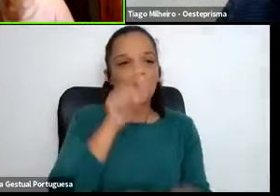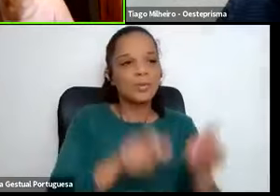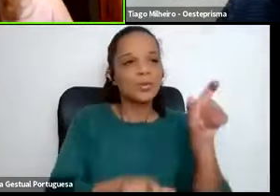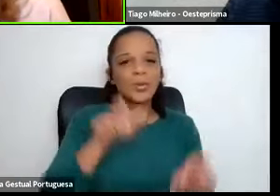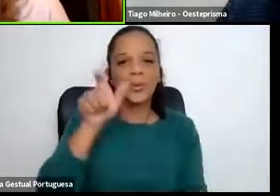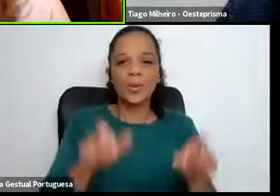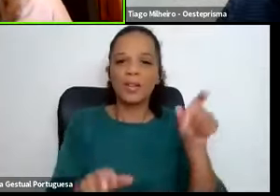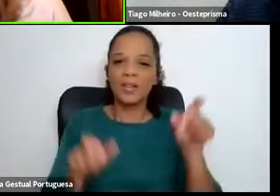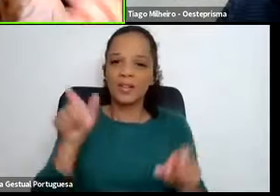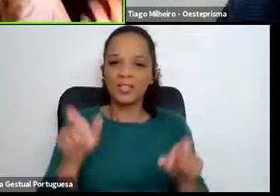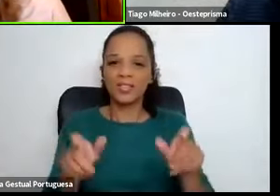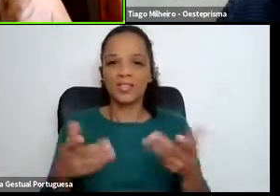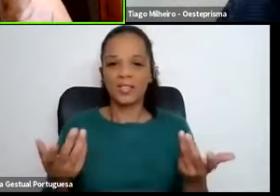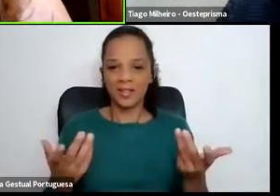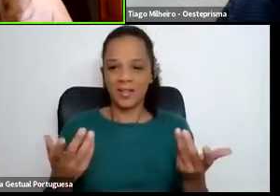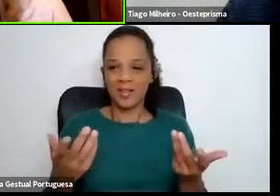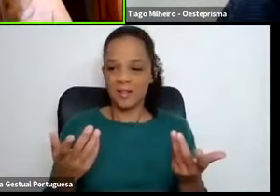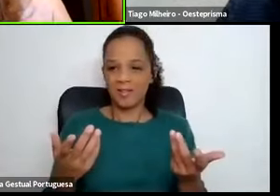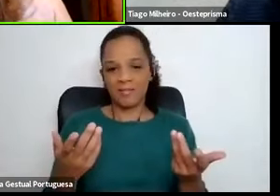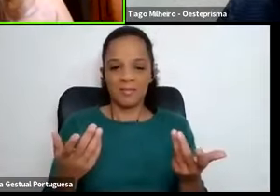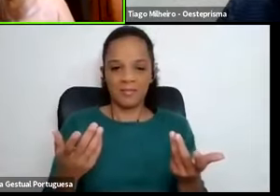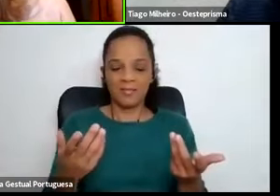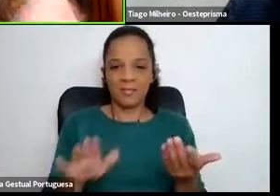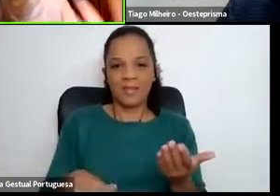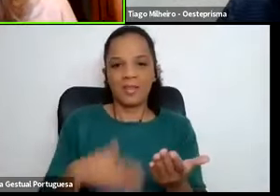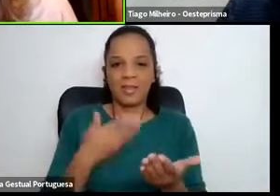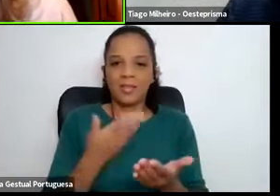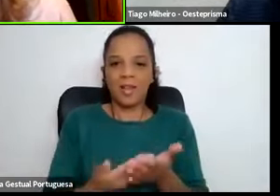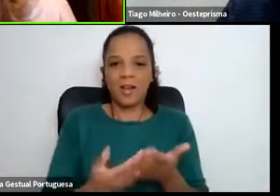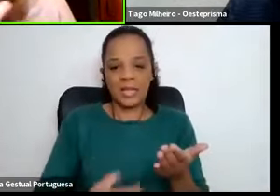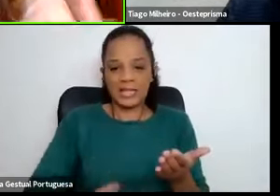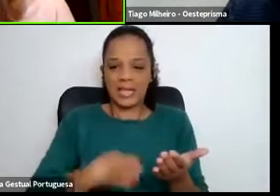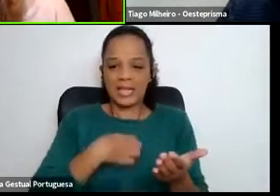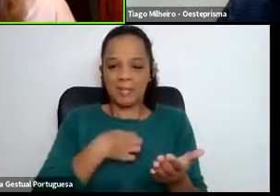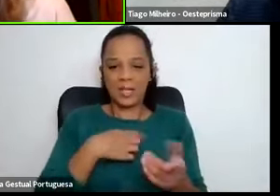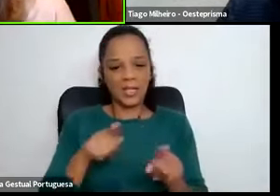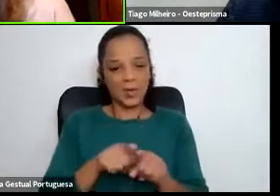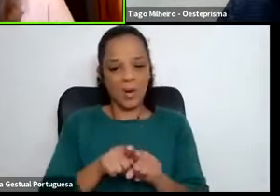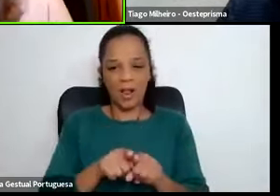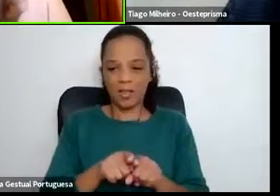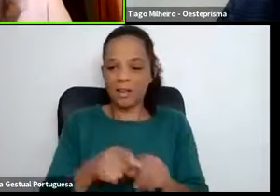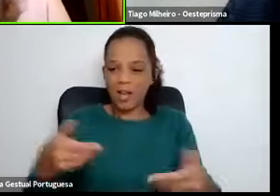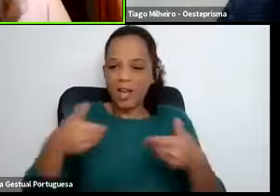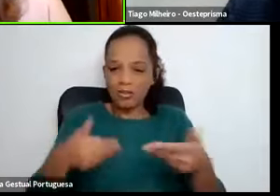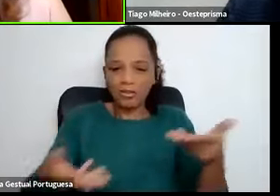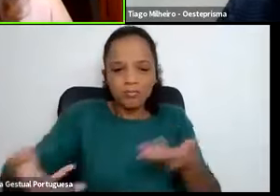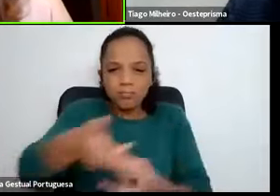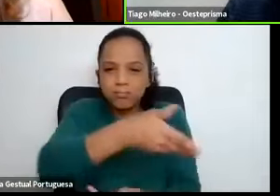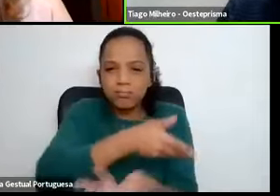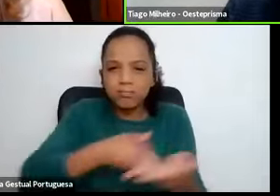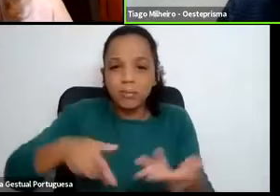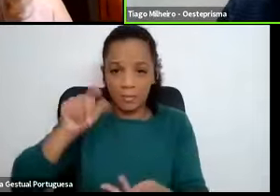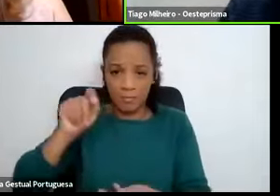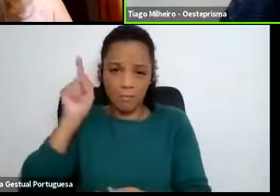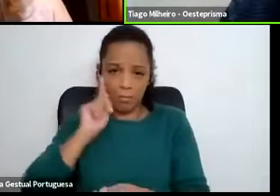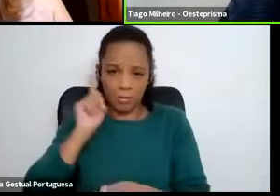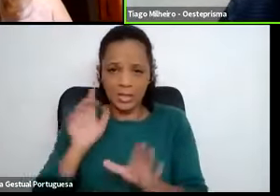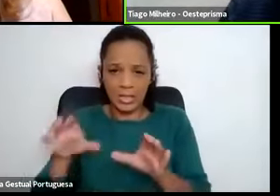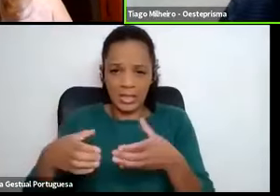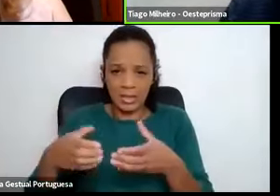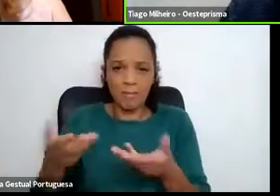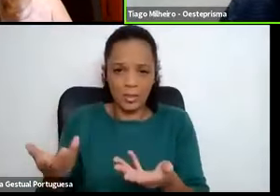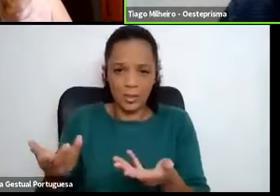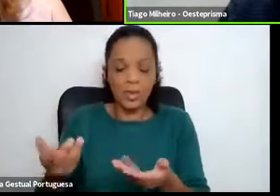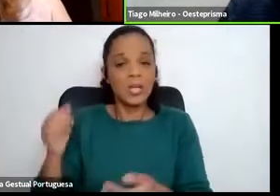com esse sentimento de interajuda, que também é importante nas equipas, não é?